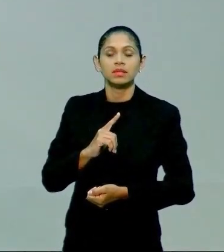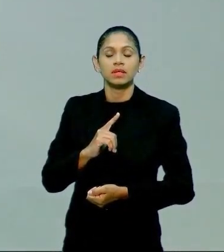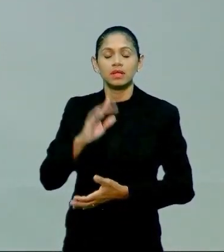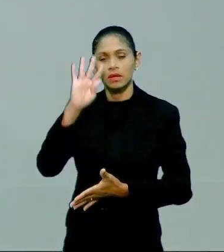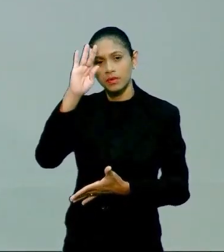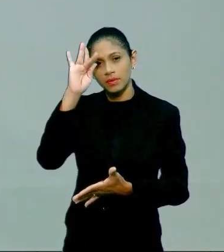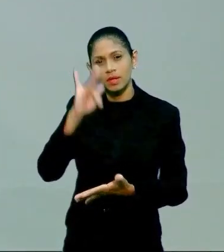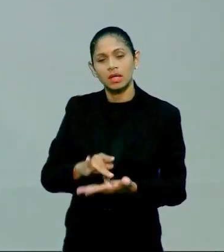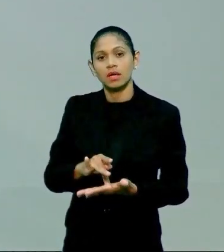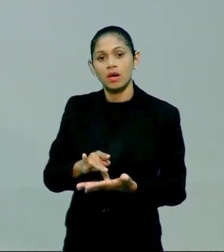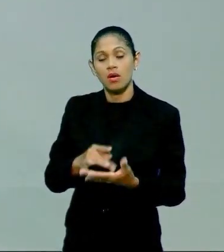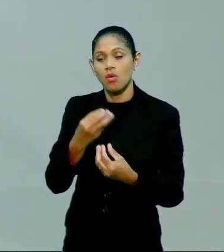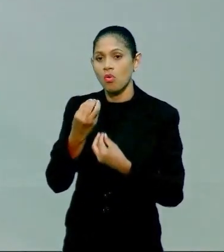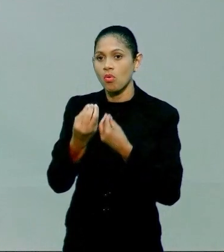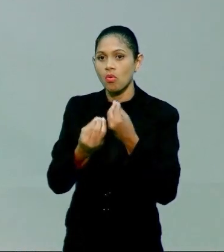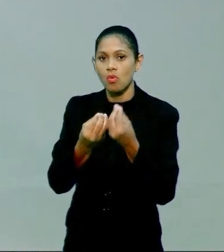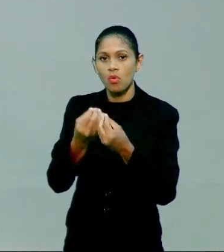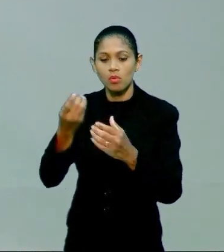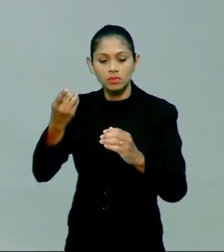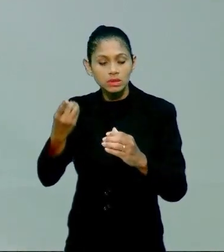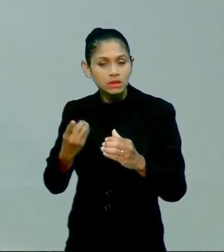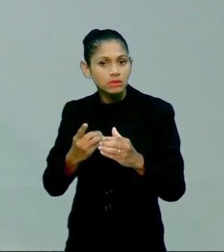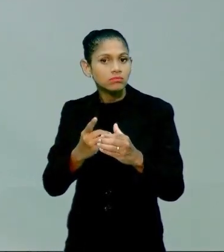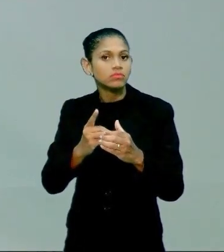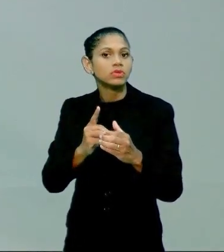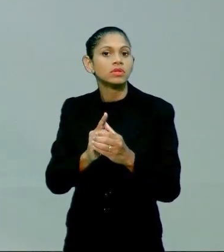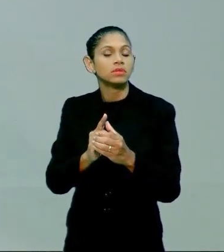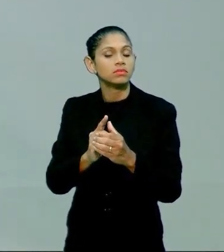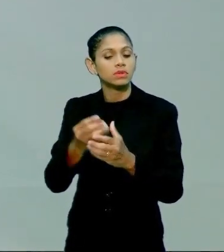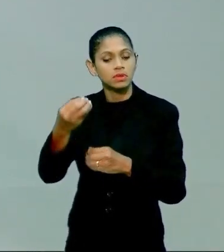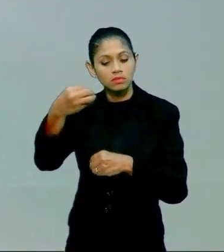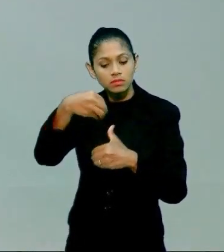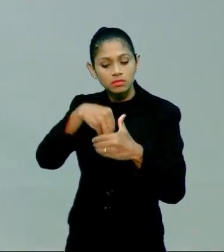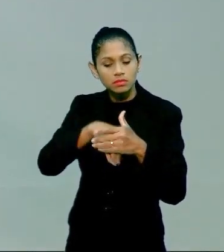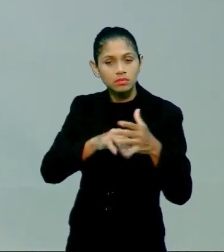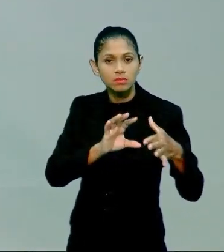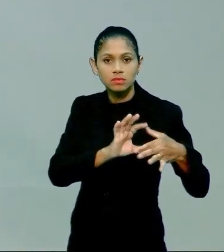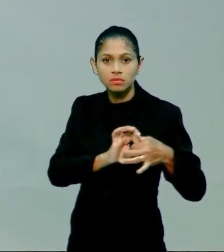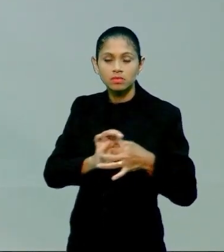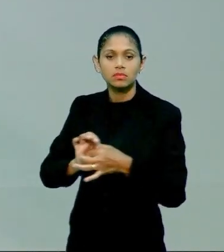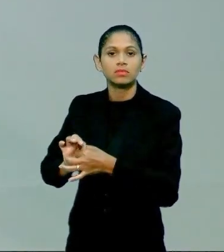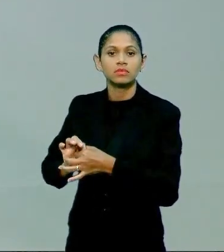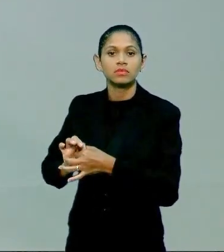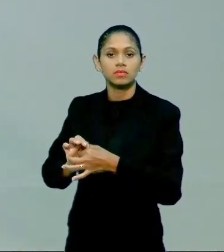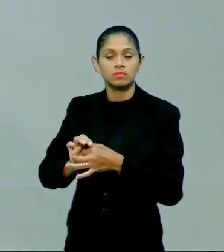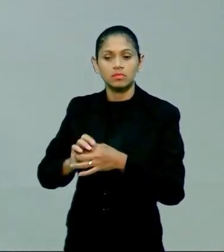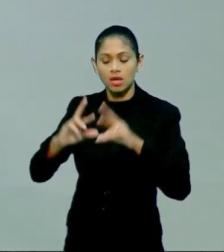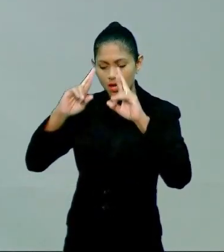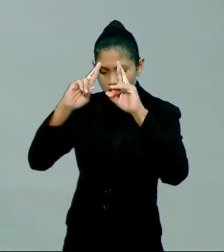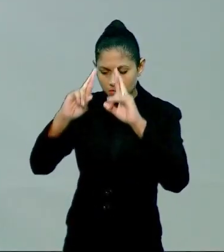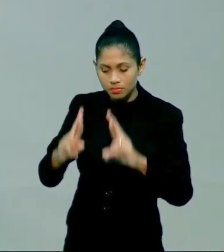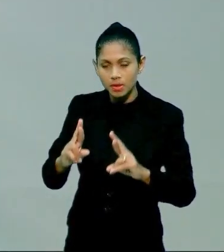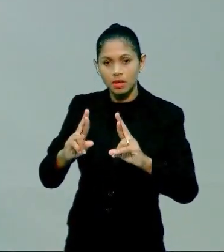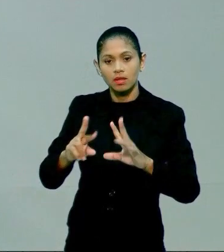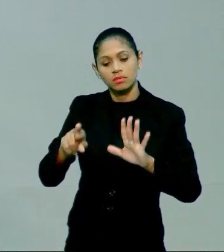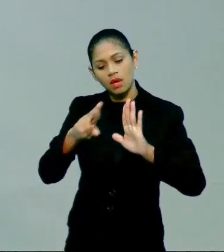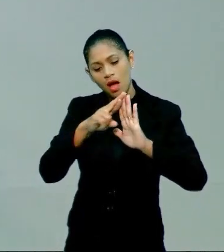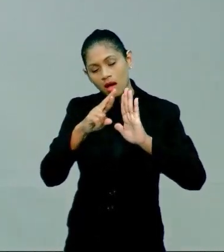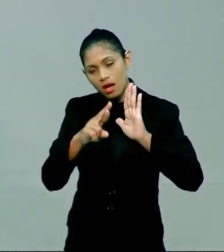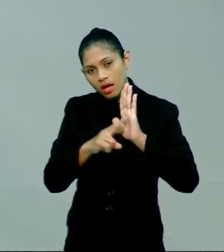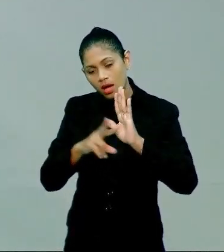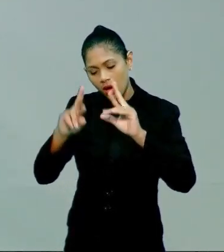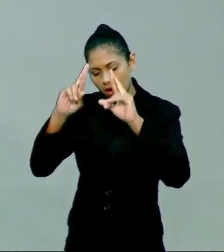como aquilo é inserido no nosso contexto. respeito às regras, respeito às leis. Práticas de desenvolvimento